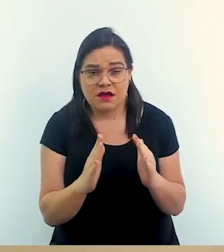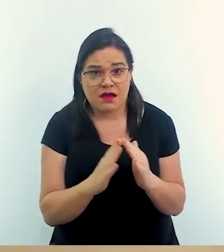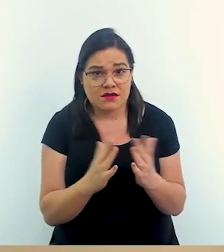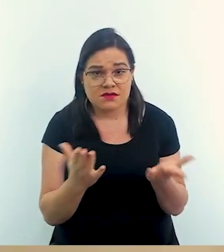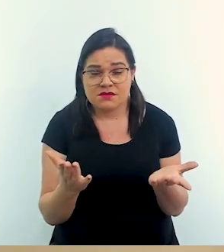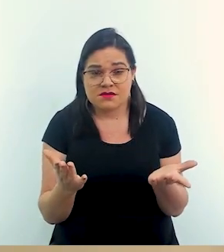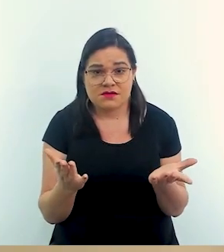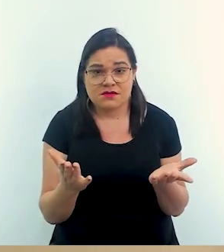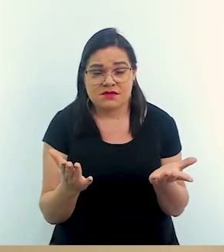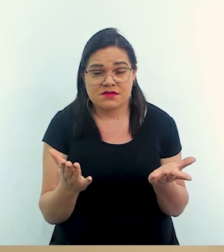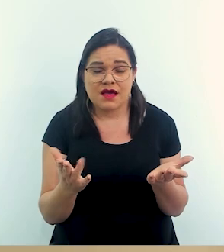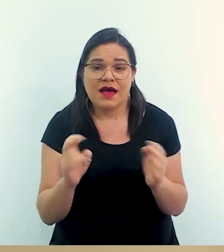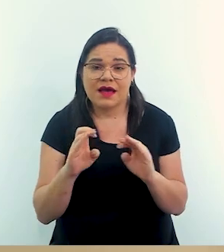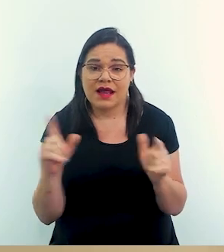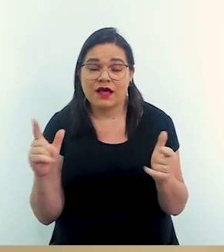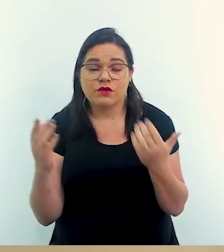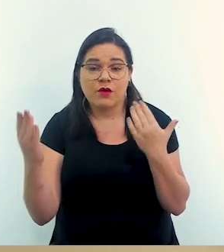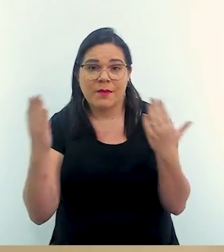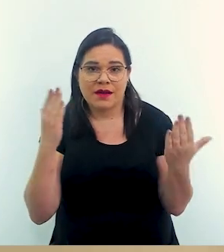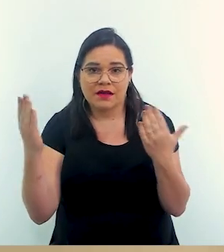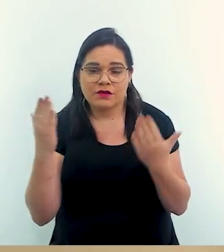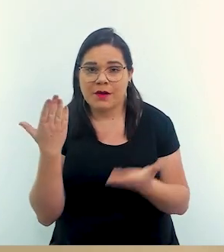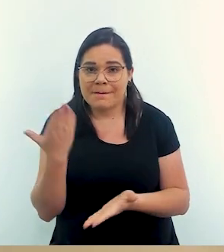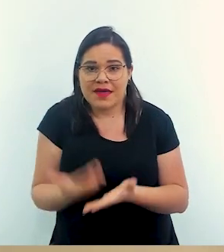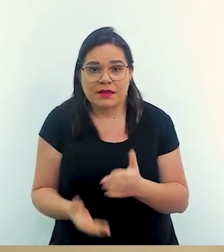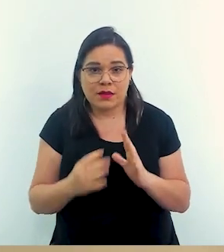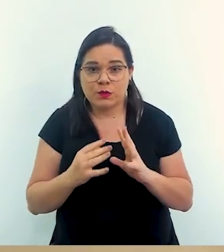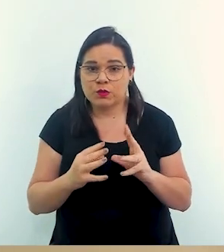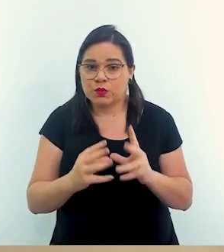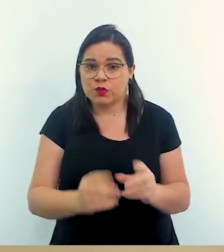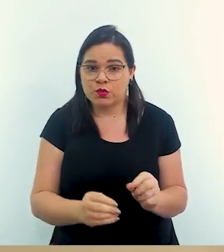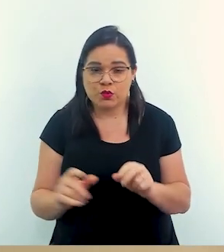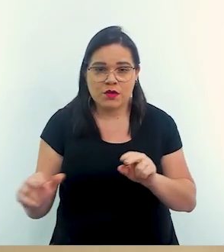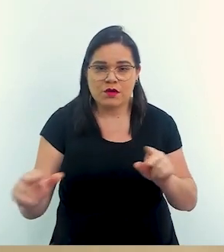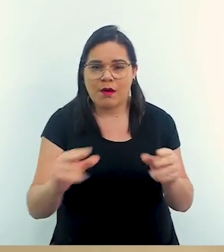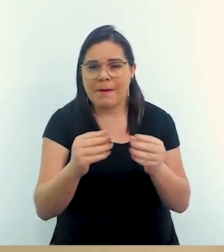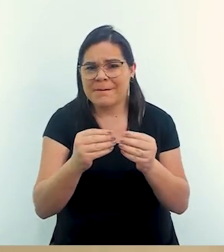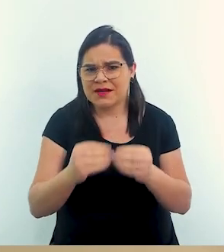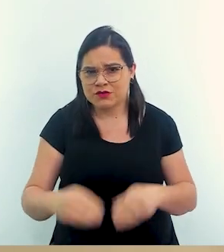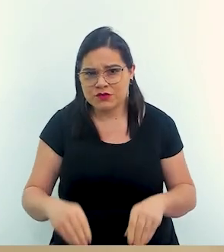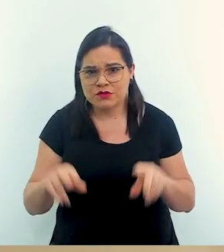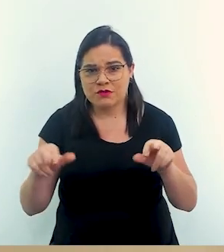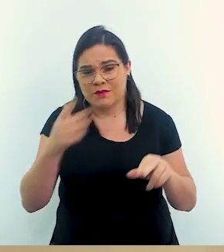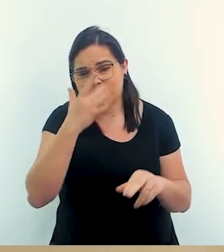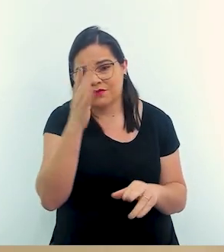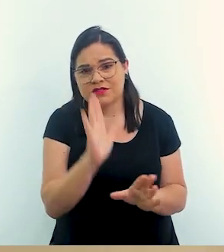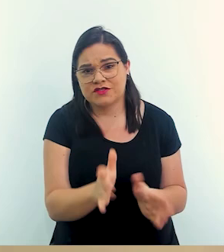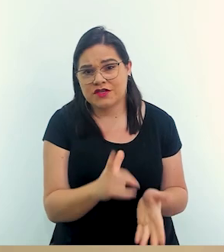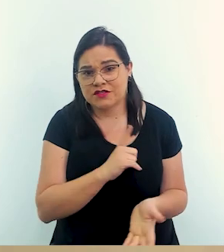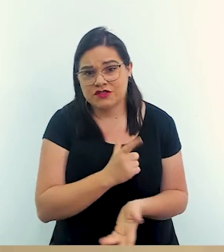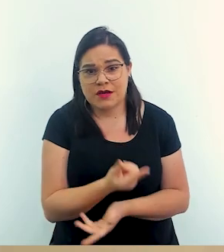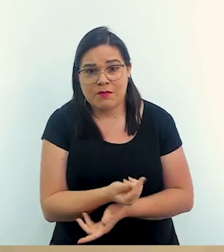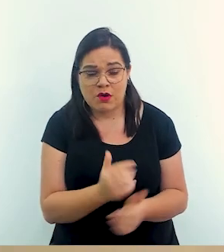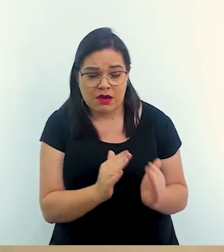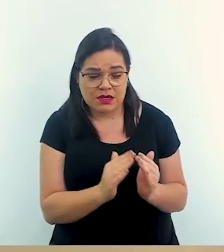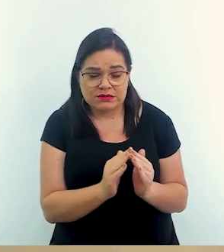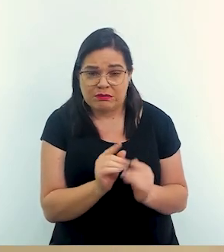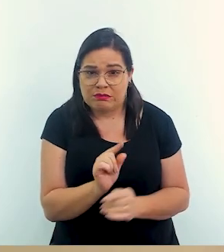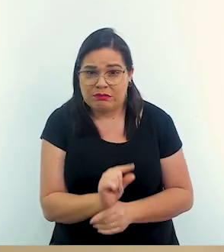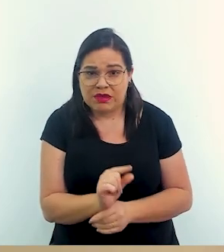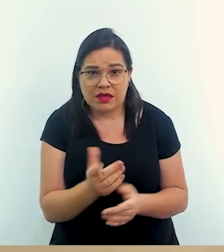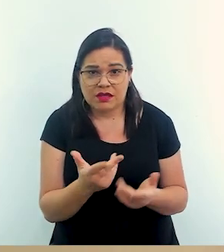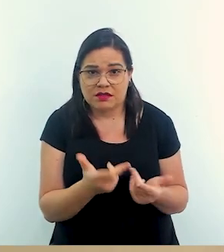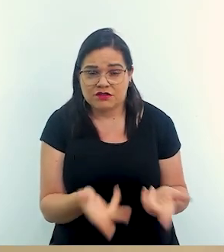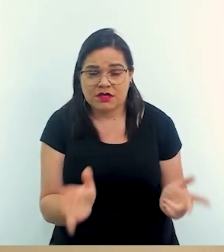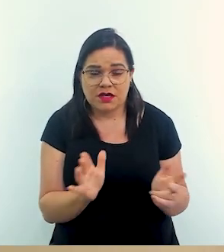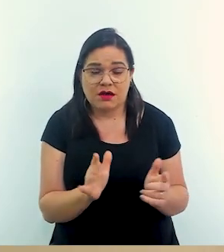tiveram comparativamente, proporcionalmente, o mesmo prejuízo de quem já não tinha muita coisa. Porque,